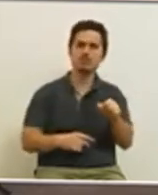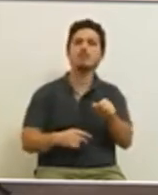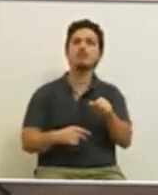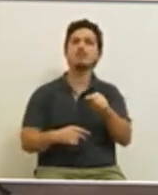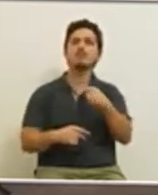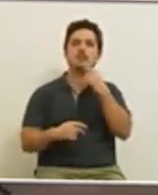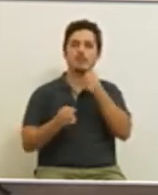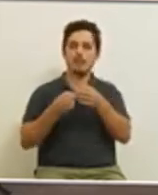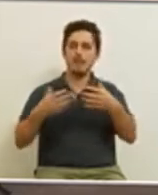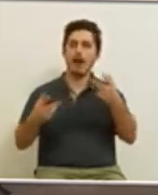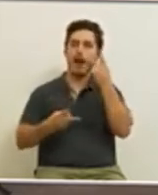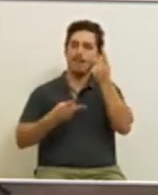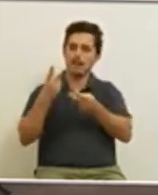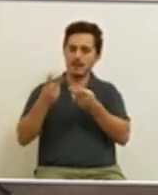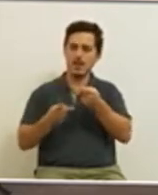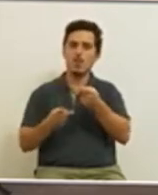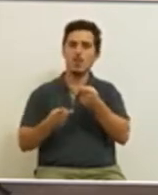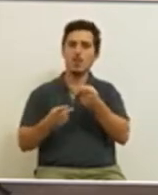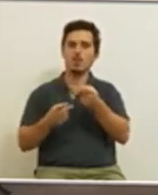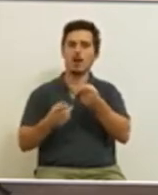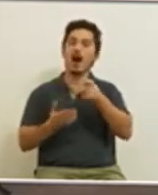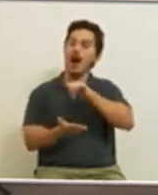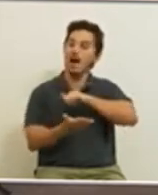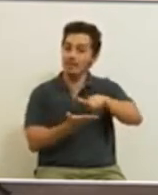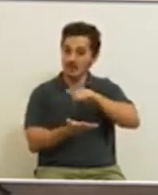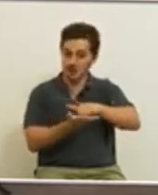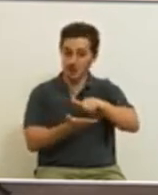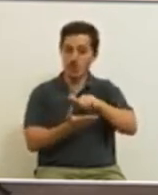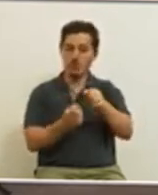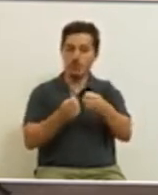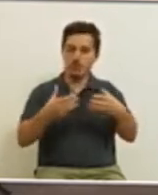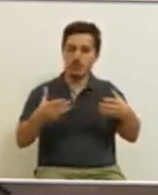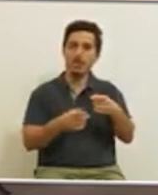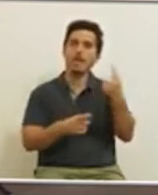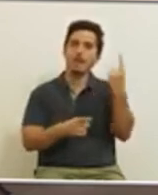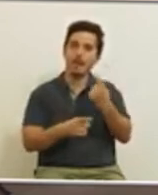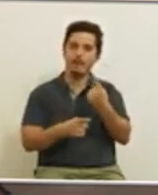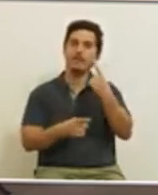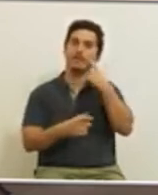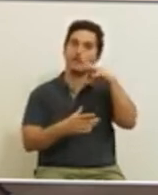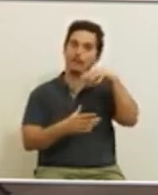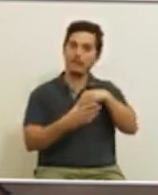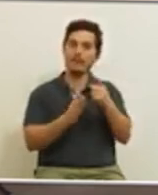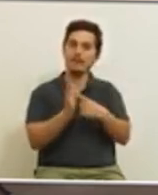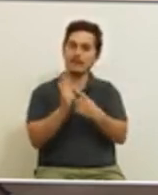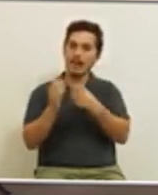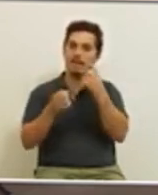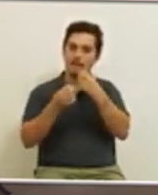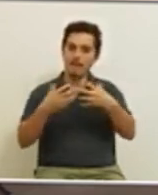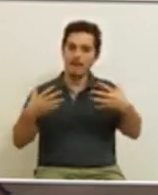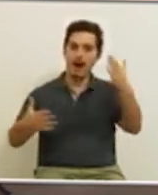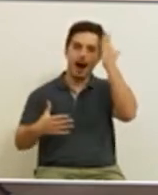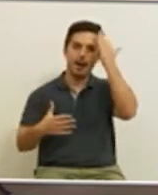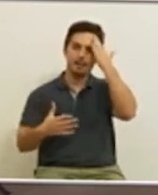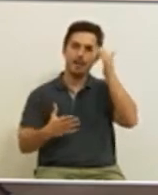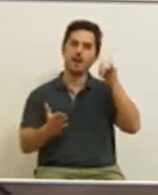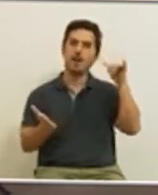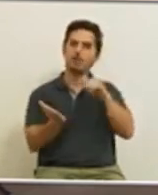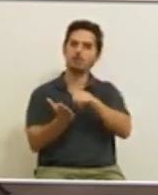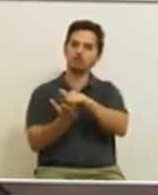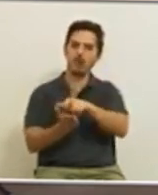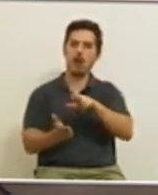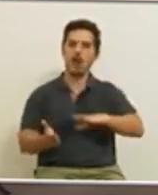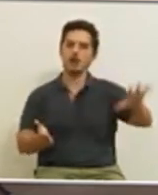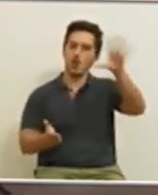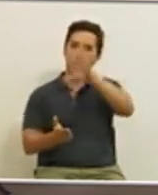o crescimento do setor da aviação deve ser contido e que a necessidade de expansão da capacidade aeroportuária